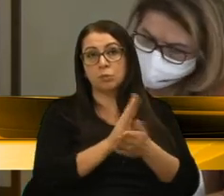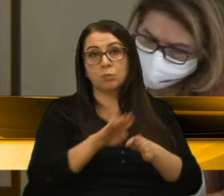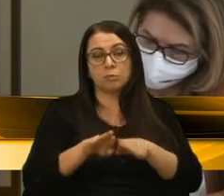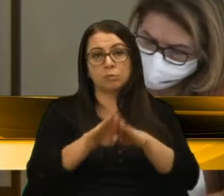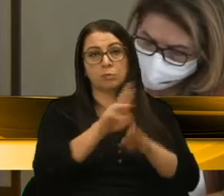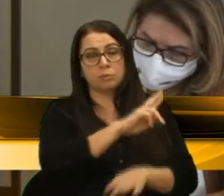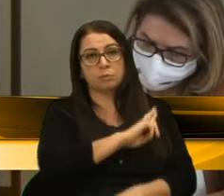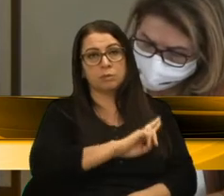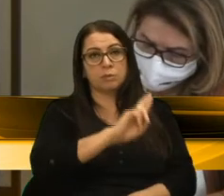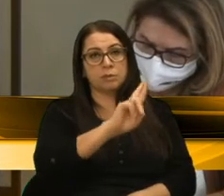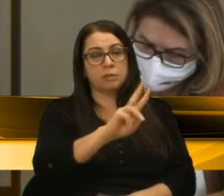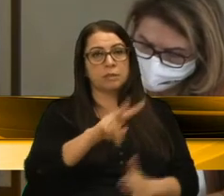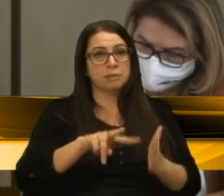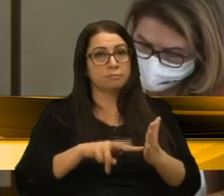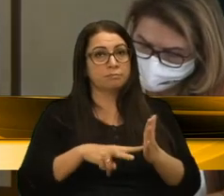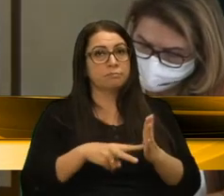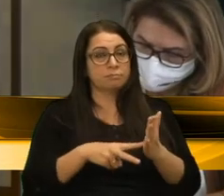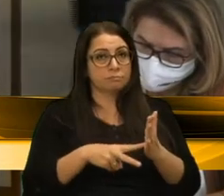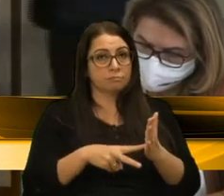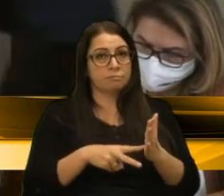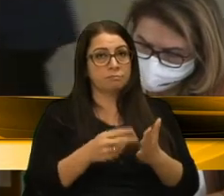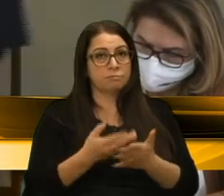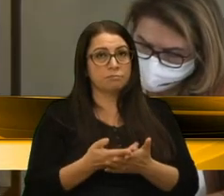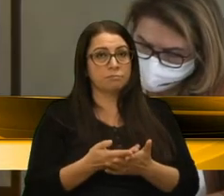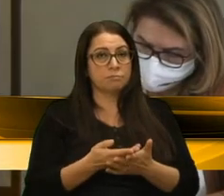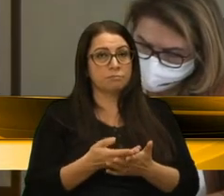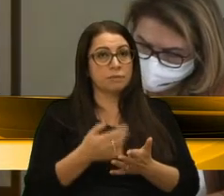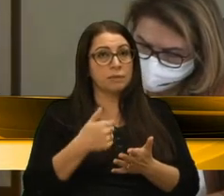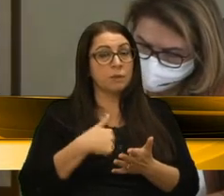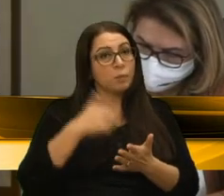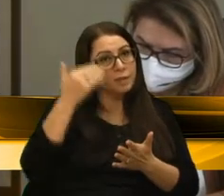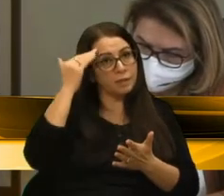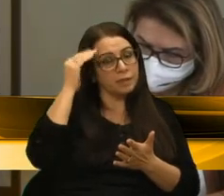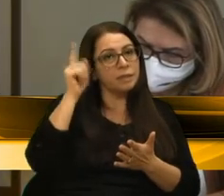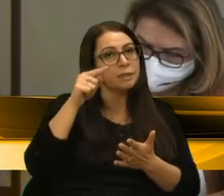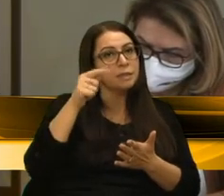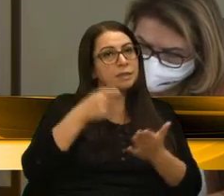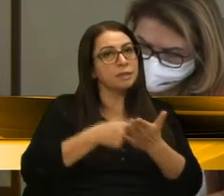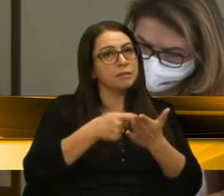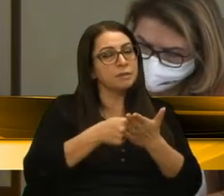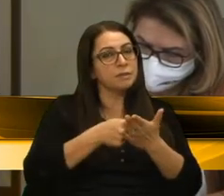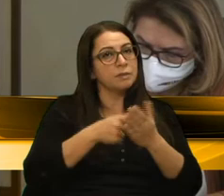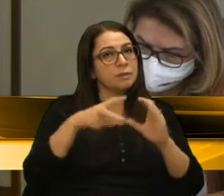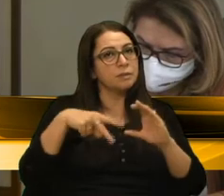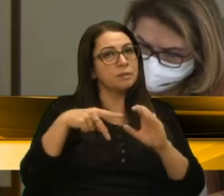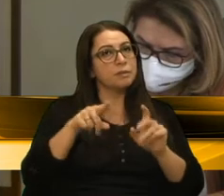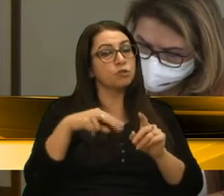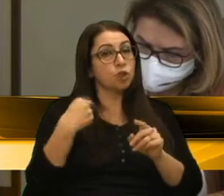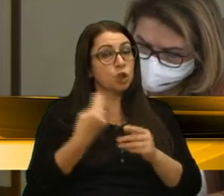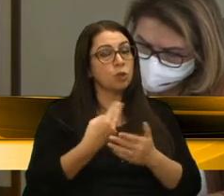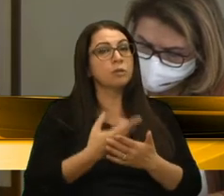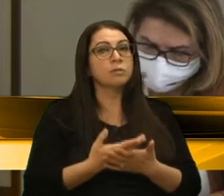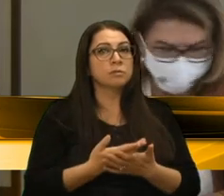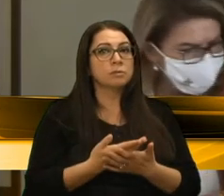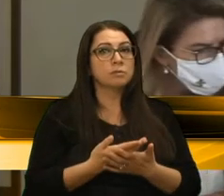representação do sindicato, eu entendo que é dever desse parlamento de nós